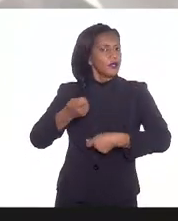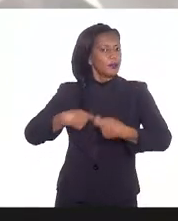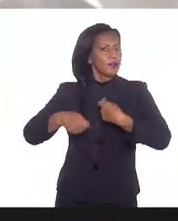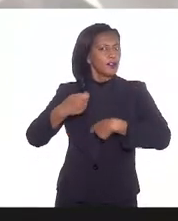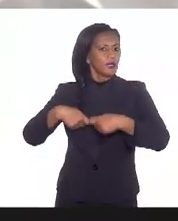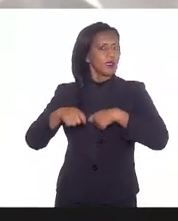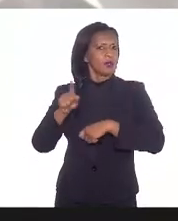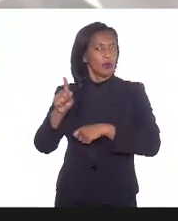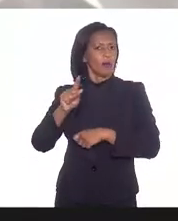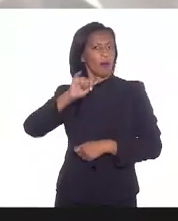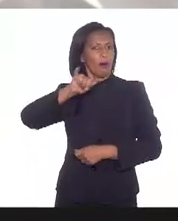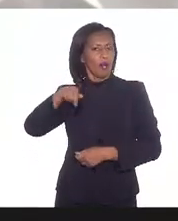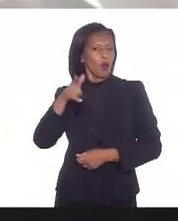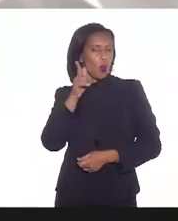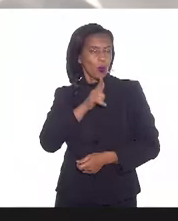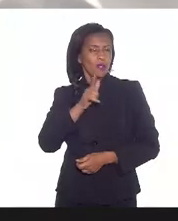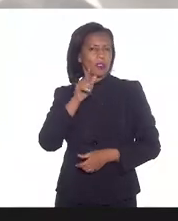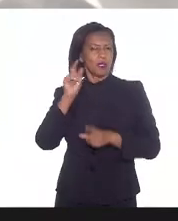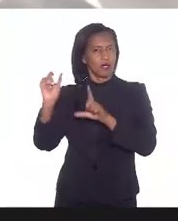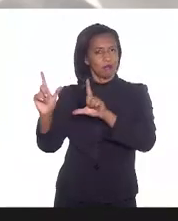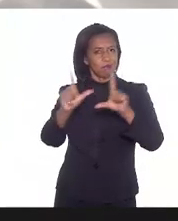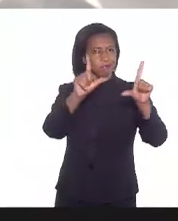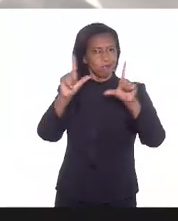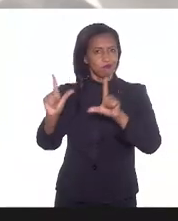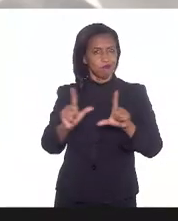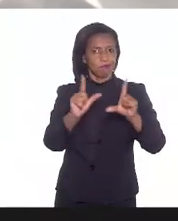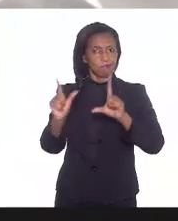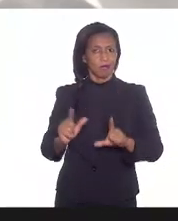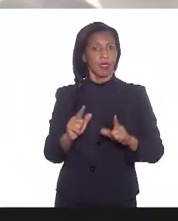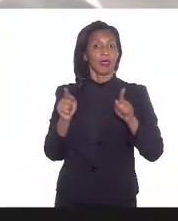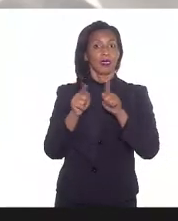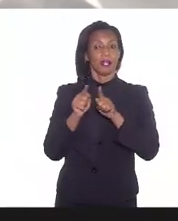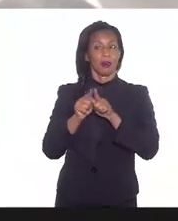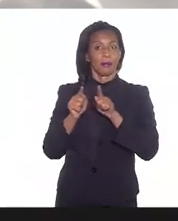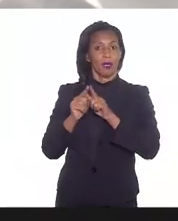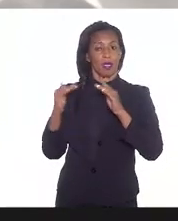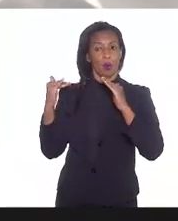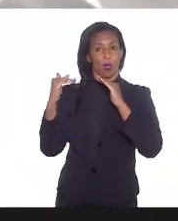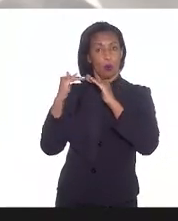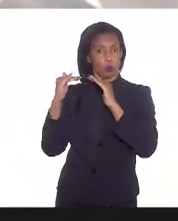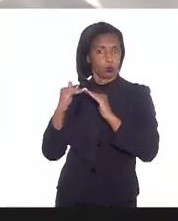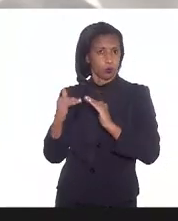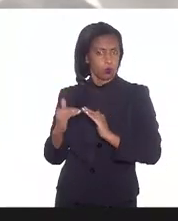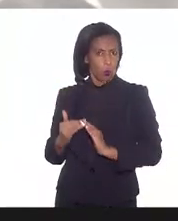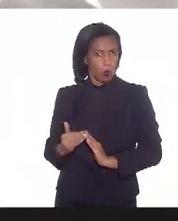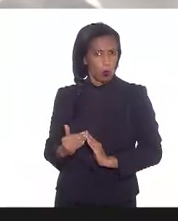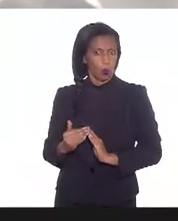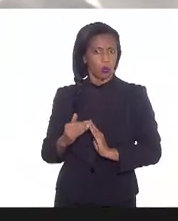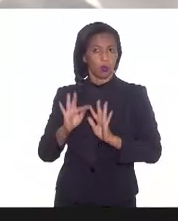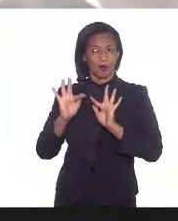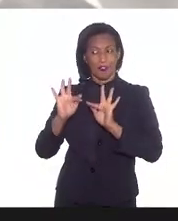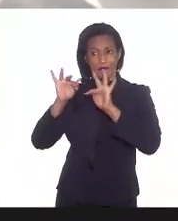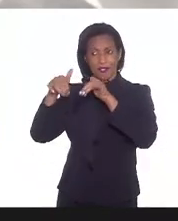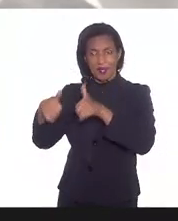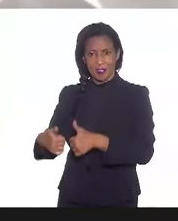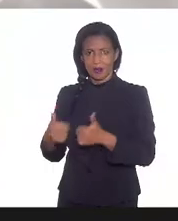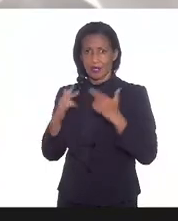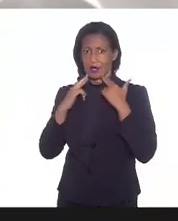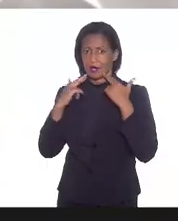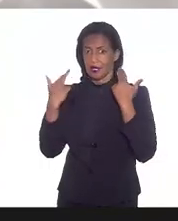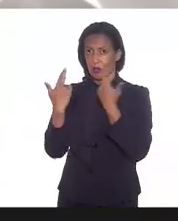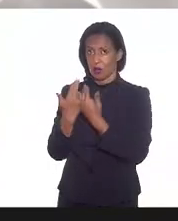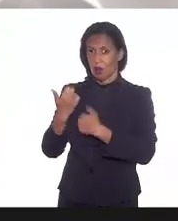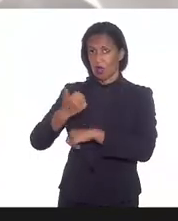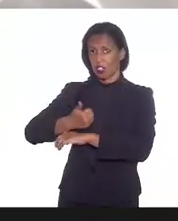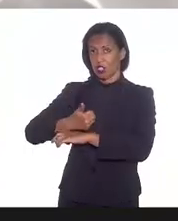apresentação e fazer aqui um acordo de procedimento para que a gente possa encerrar essa audiência às 13